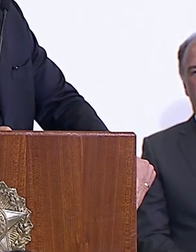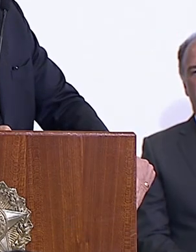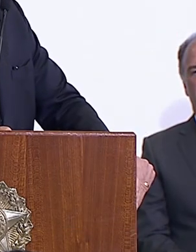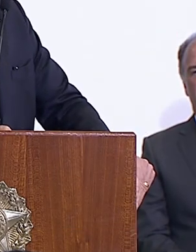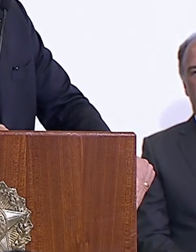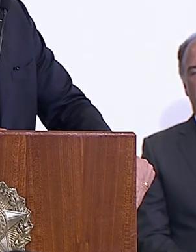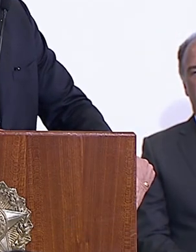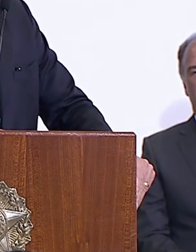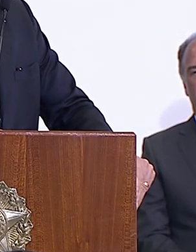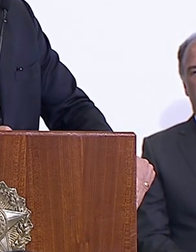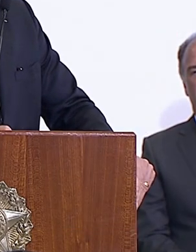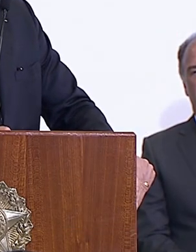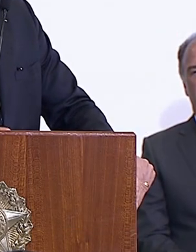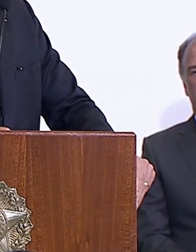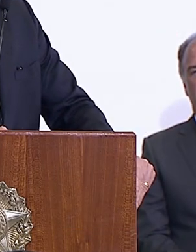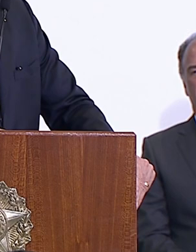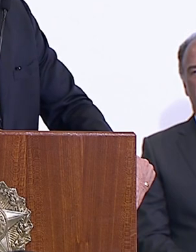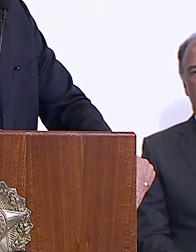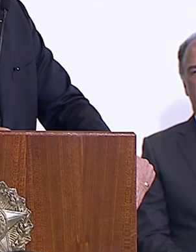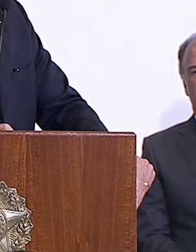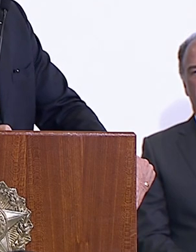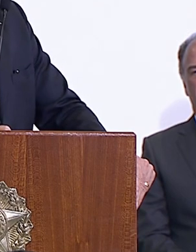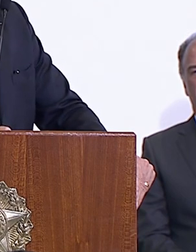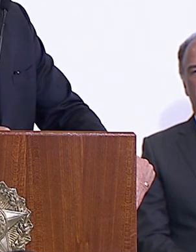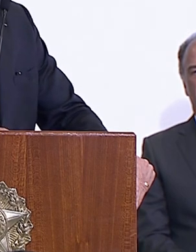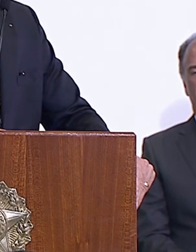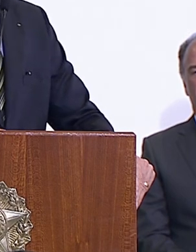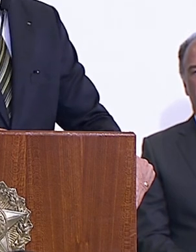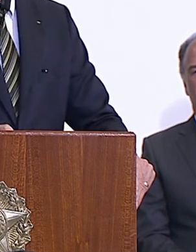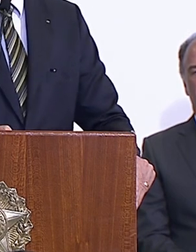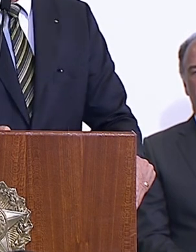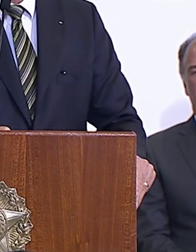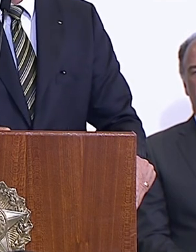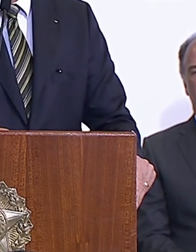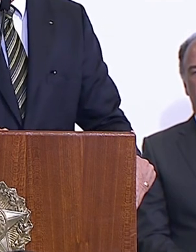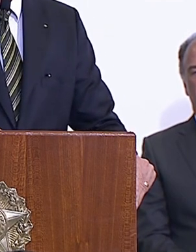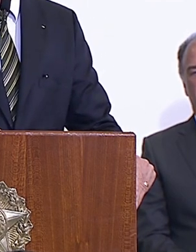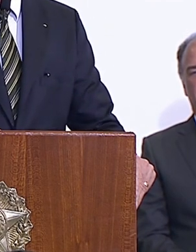Nós estamos recuperando a confiança.